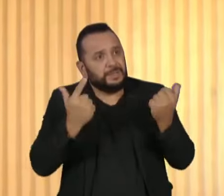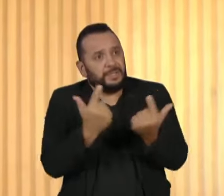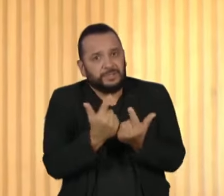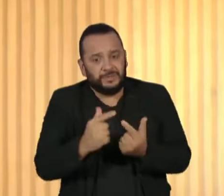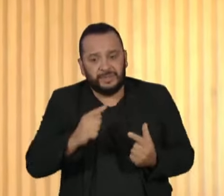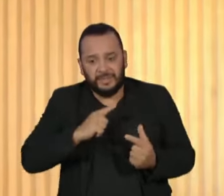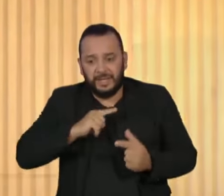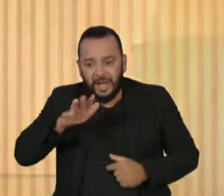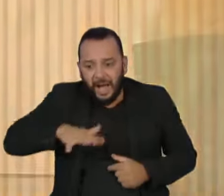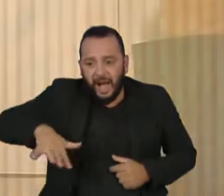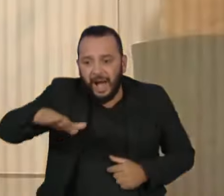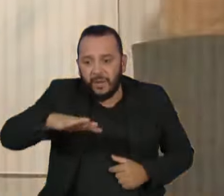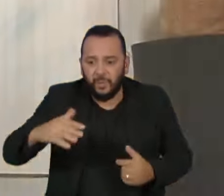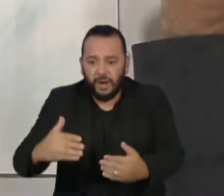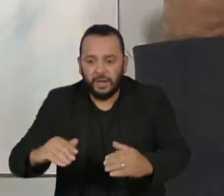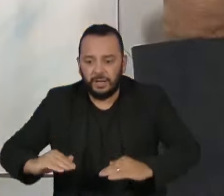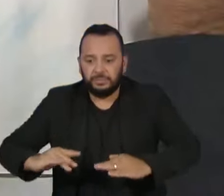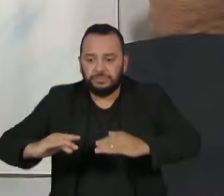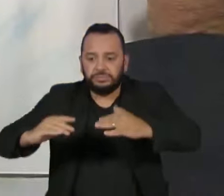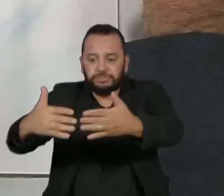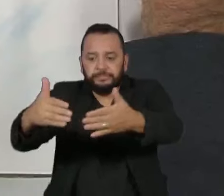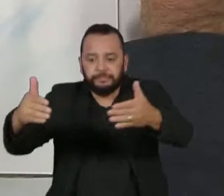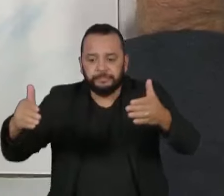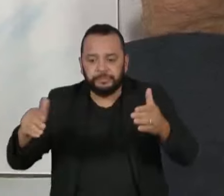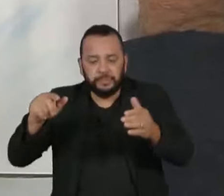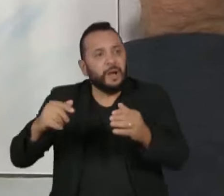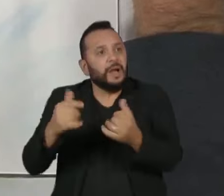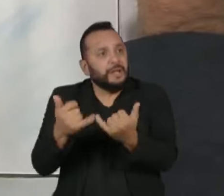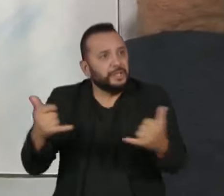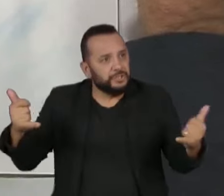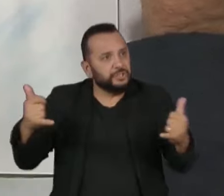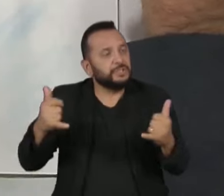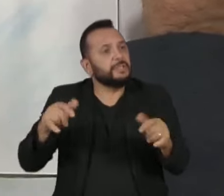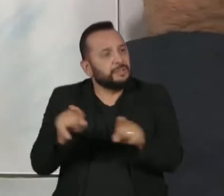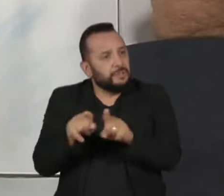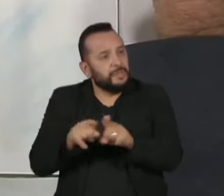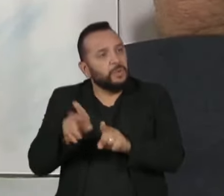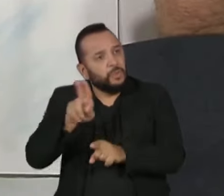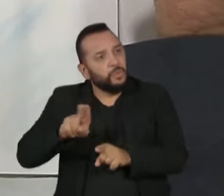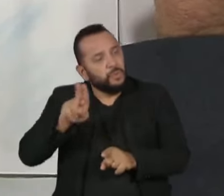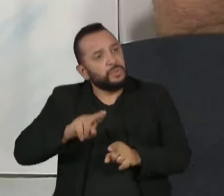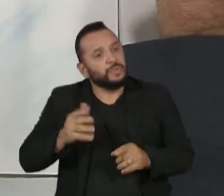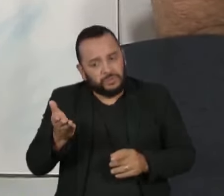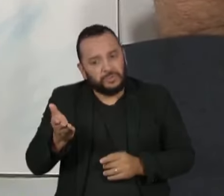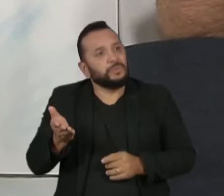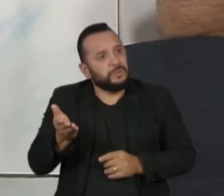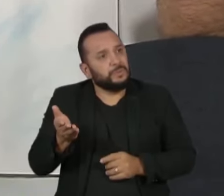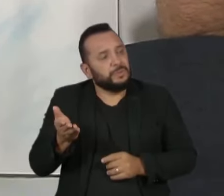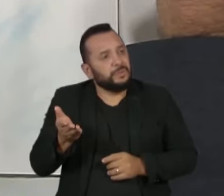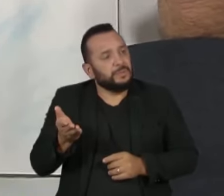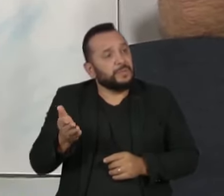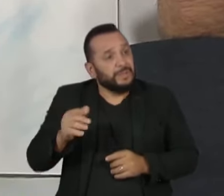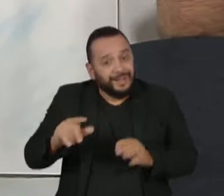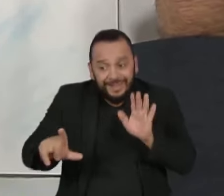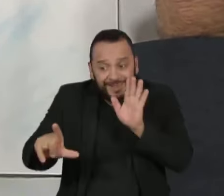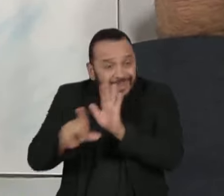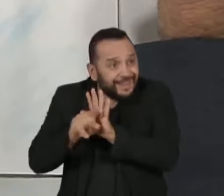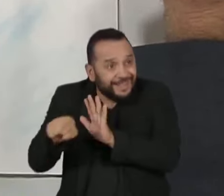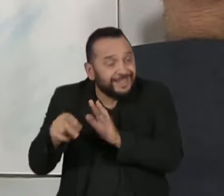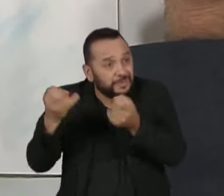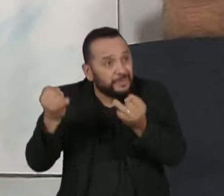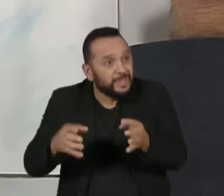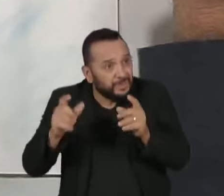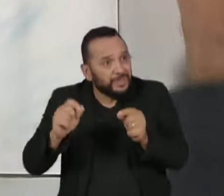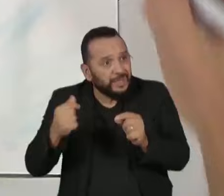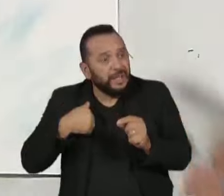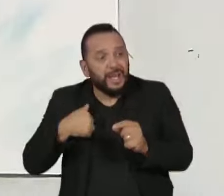preservação permanente é permitido para geração de energia para consumo humano. O que essa legislação se propõe a fazer é estabelecer a possibilidade